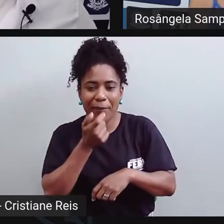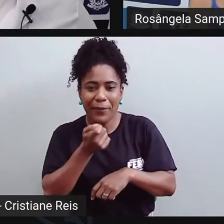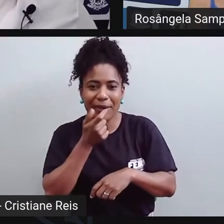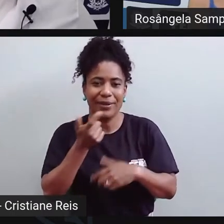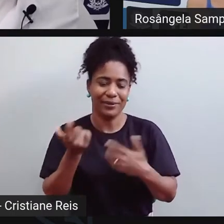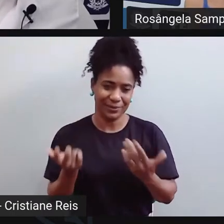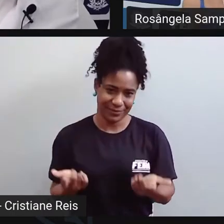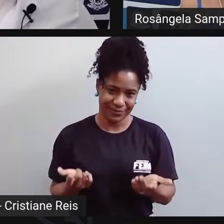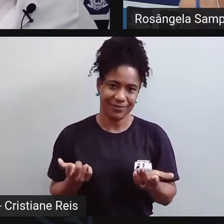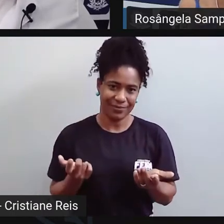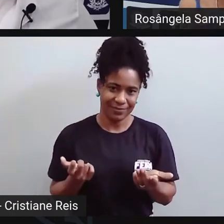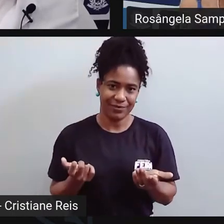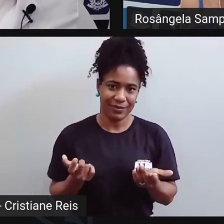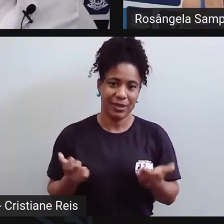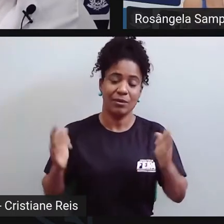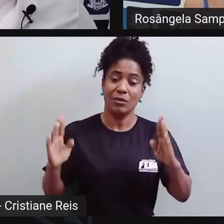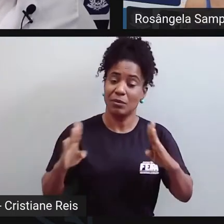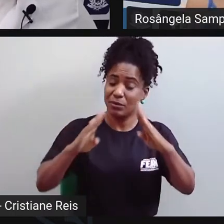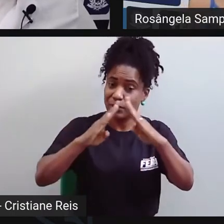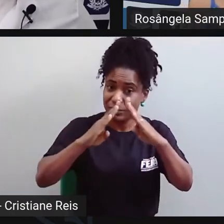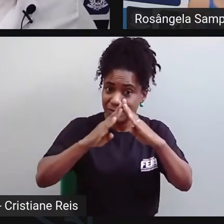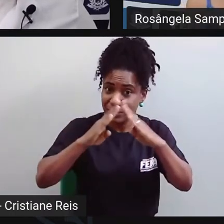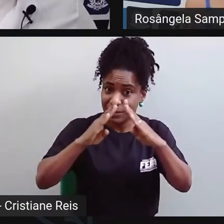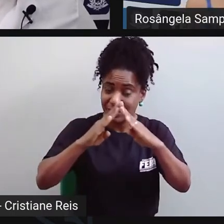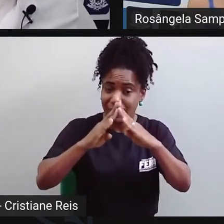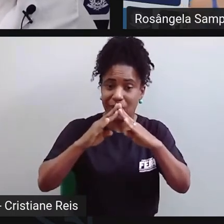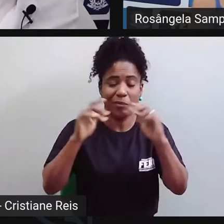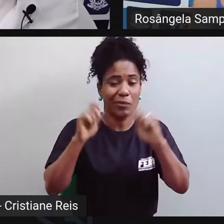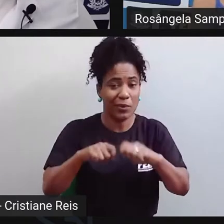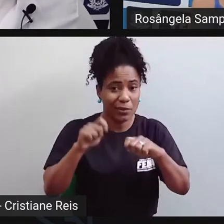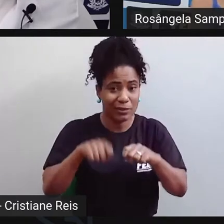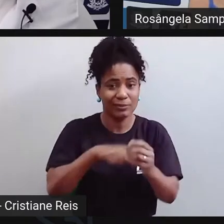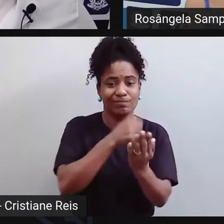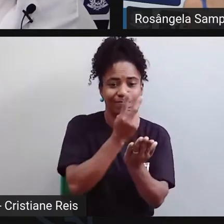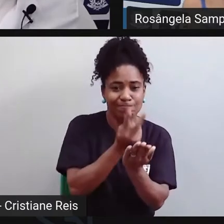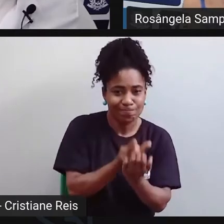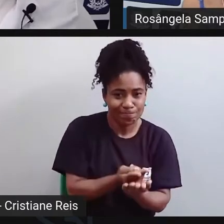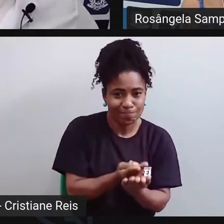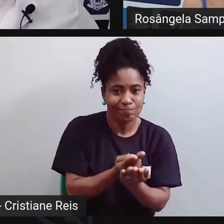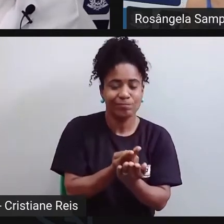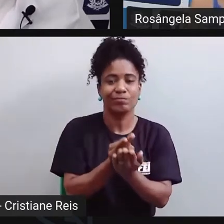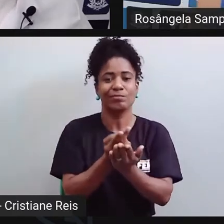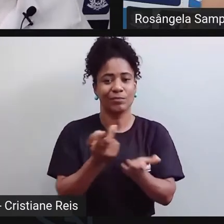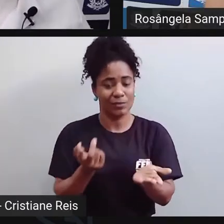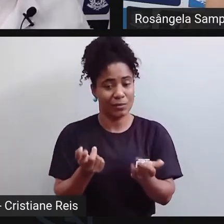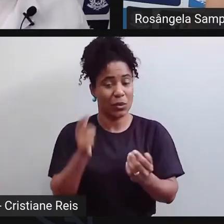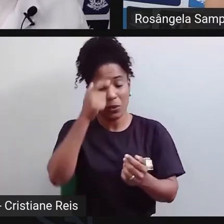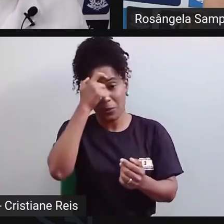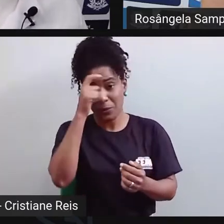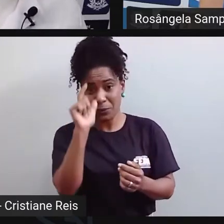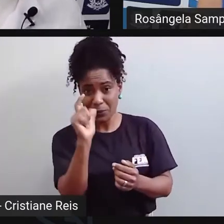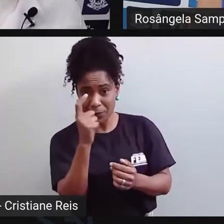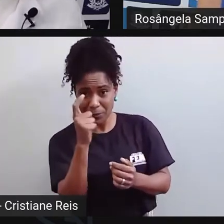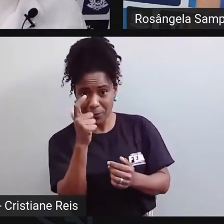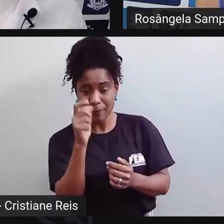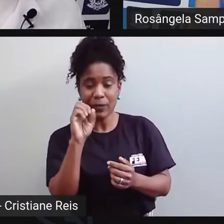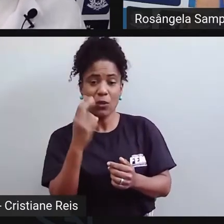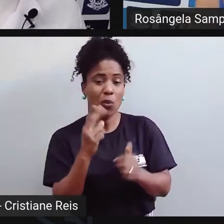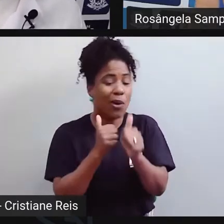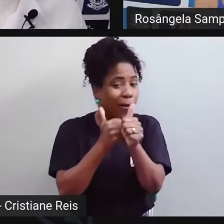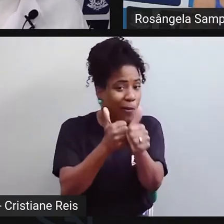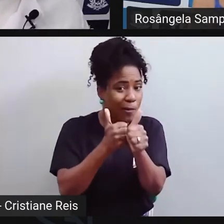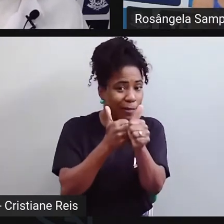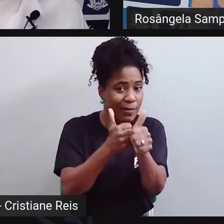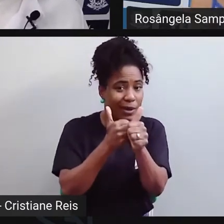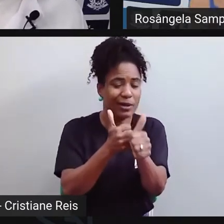do hospital, onde pode ser um tratamento já de um transtorno, pode ser um acompanhamento preventivo